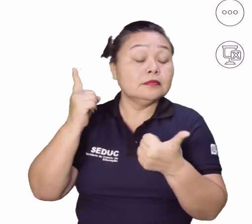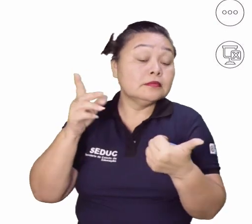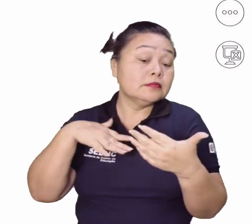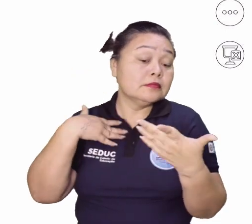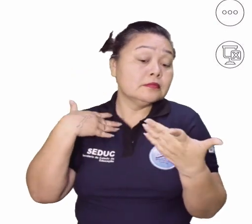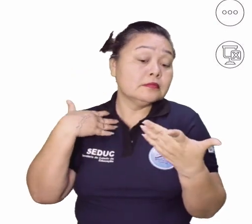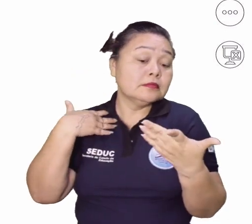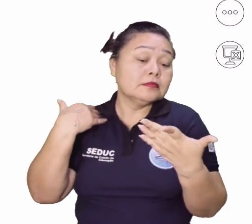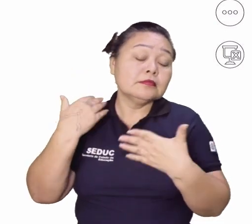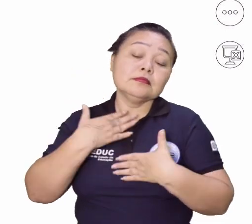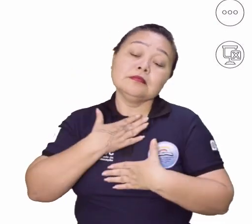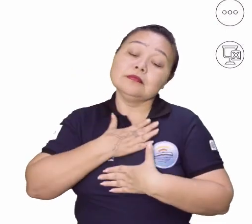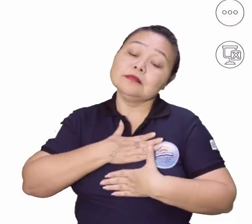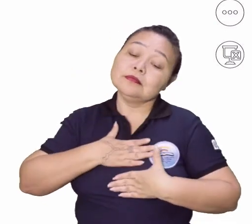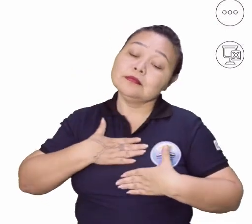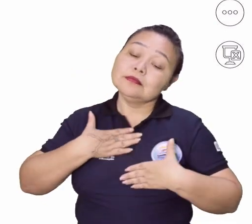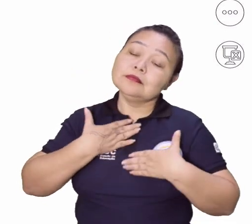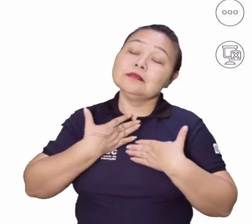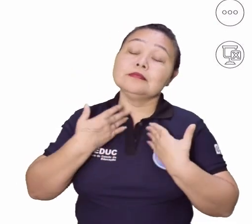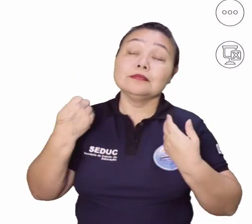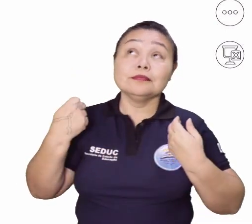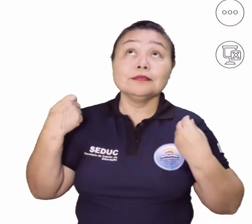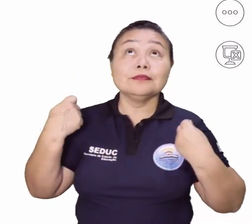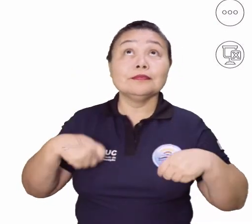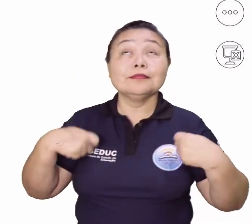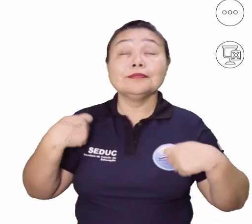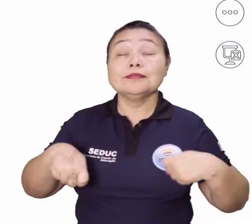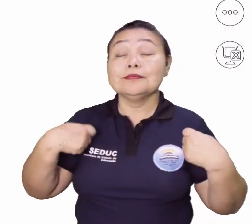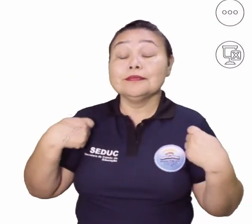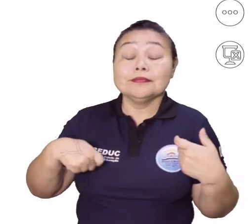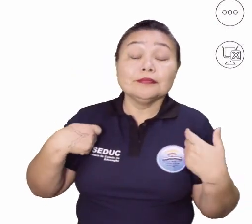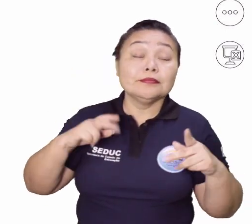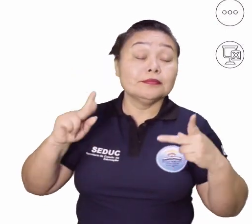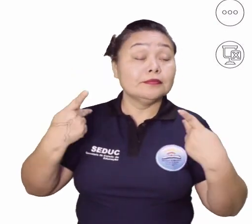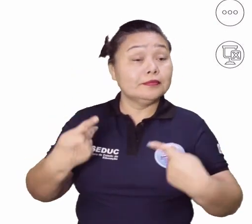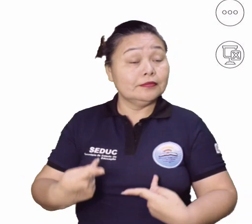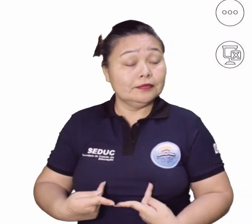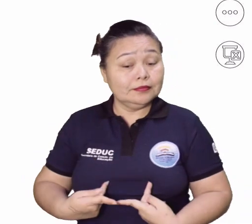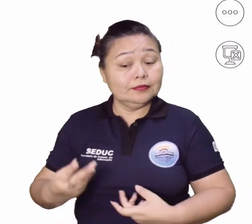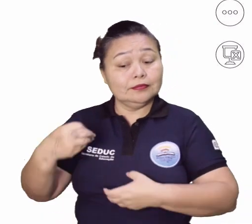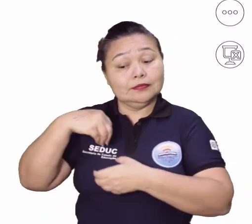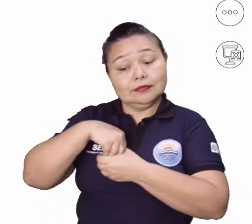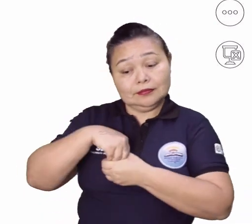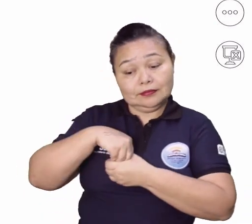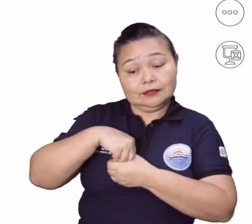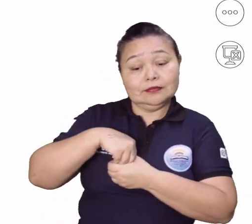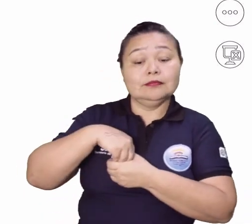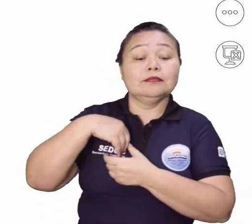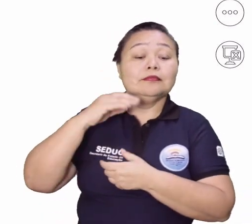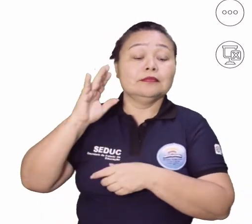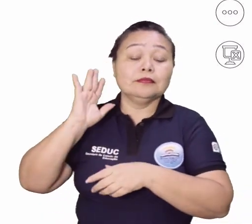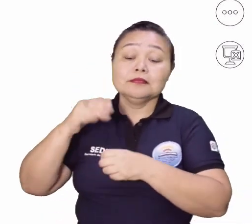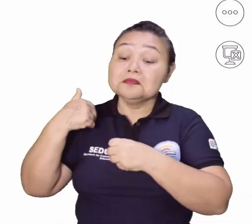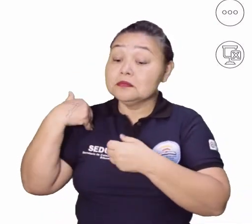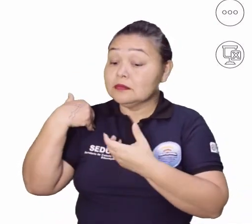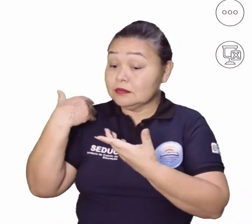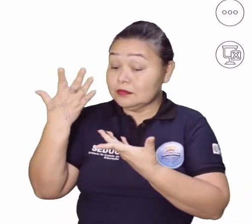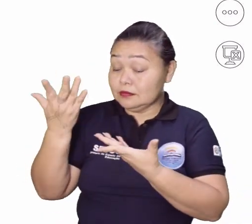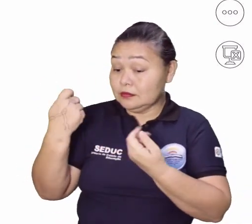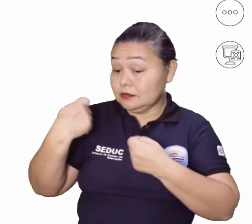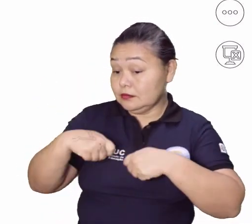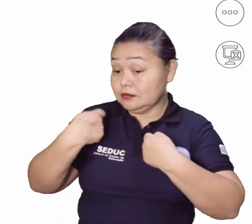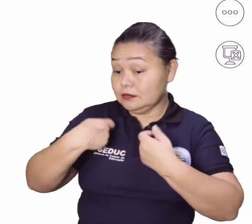para satisfazer as nossas necessidades humanas. Sejam as necessidades mais básicas,